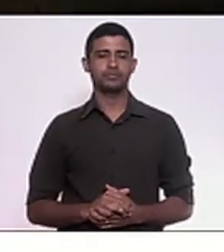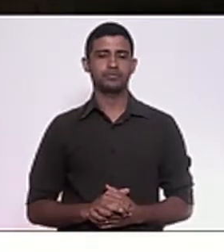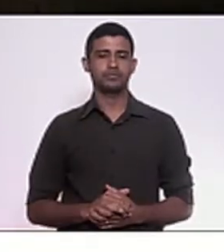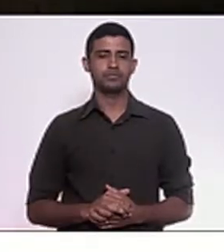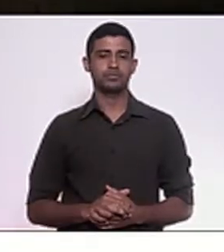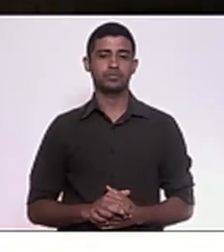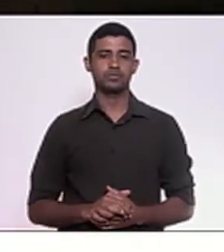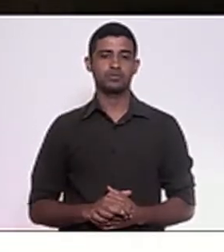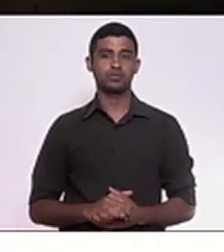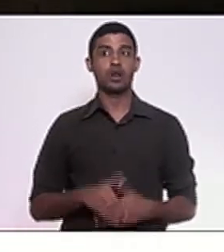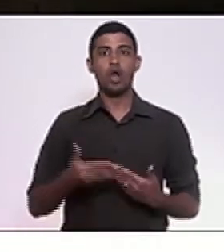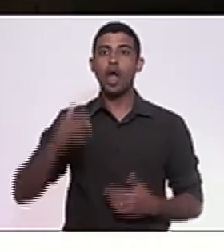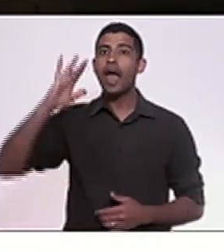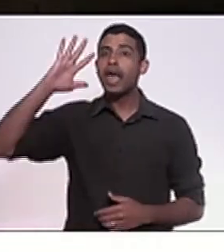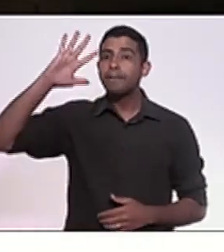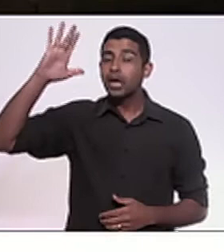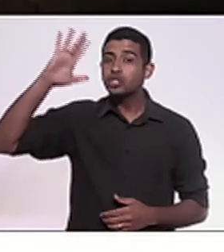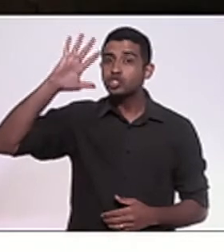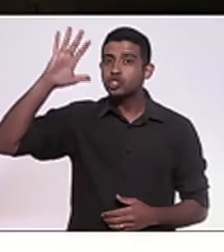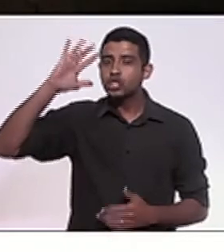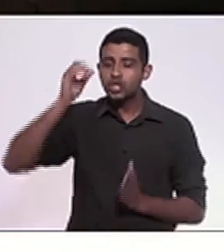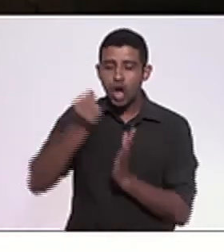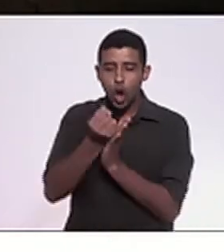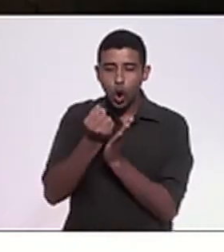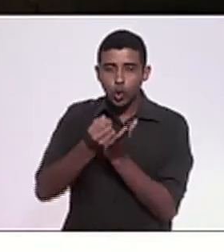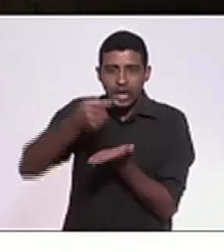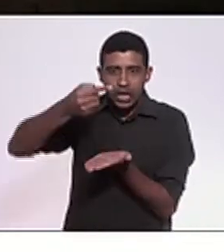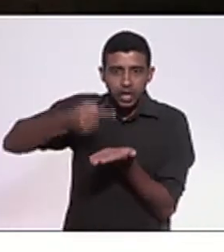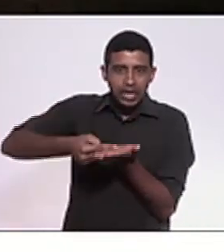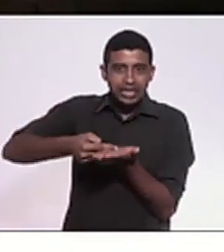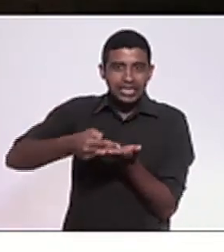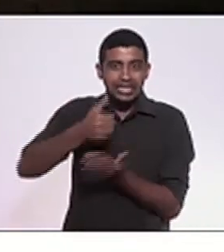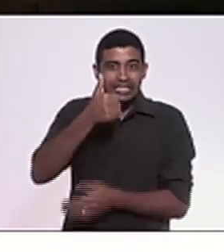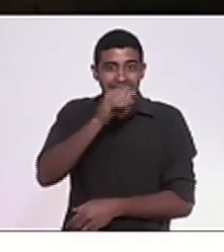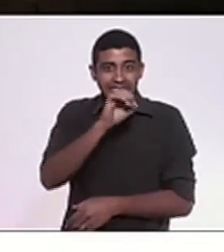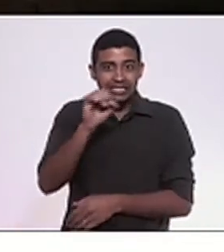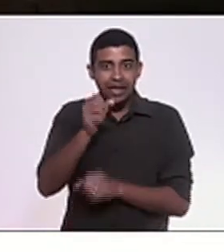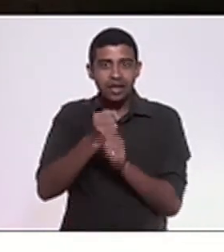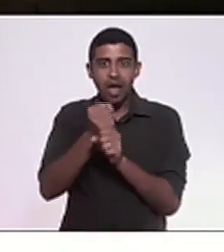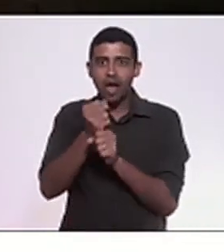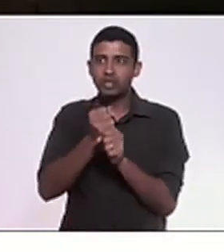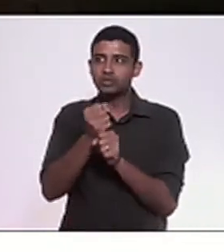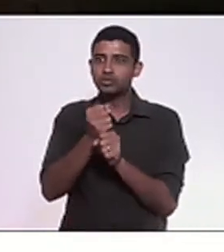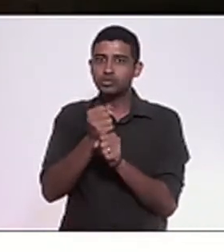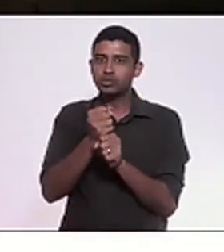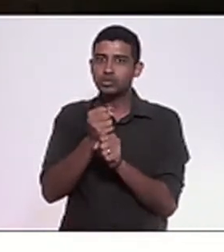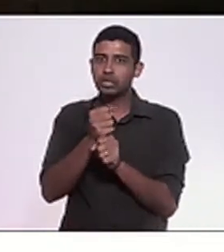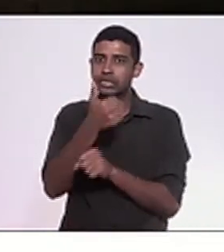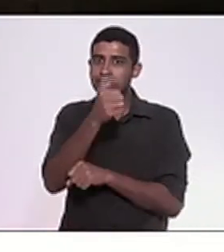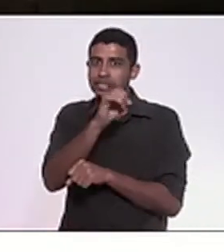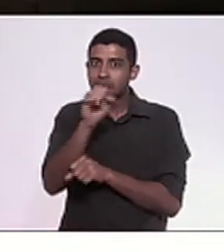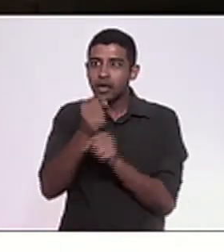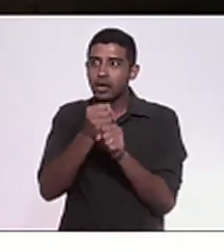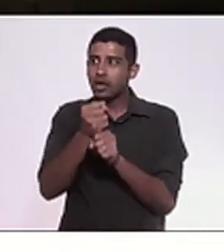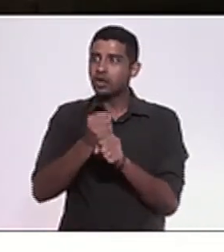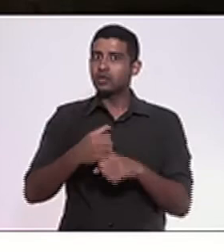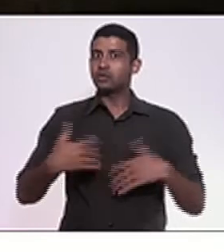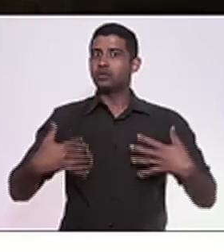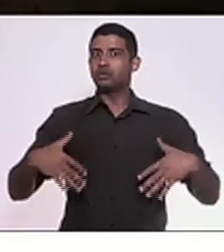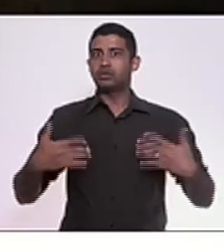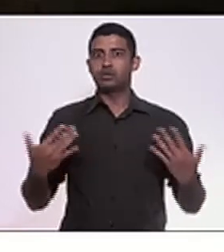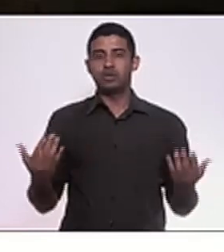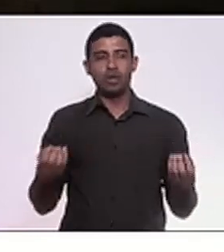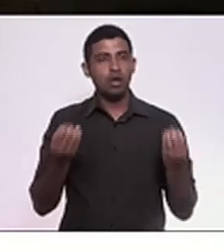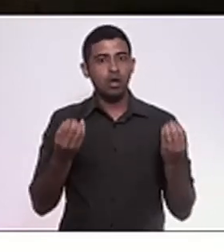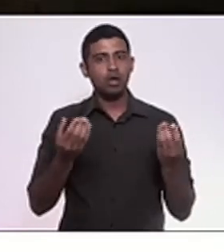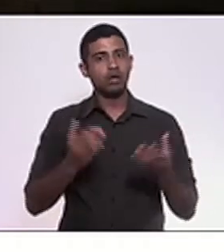Imaginem só uma concessão durar 100 anos. 100 anos. Um século,